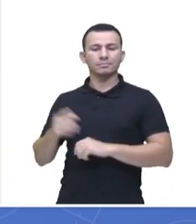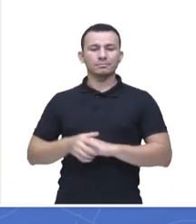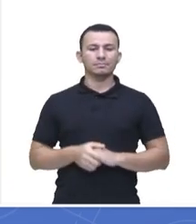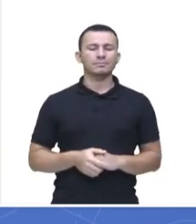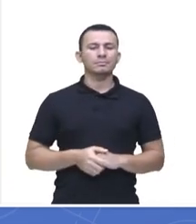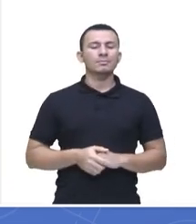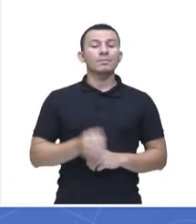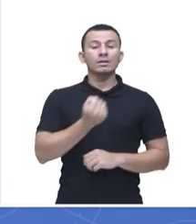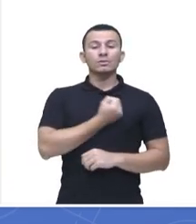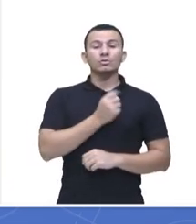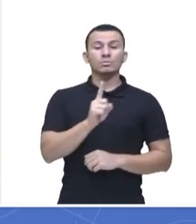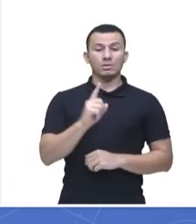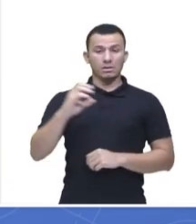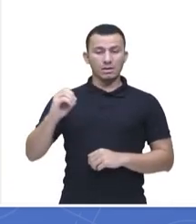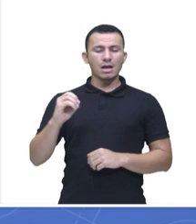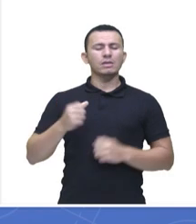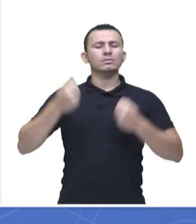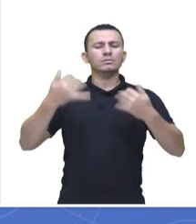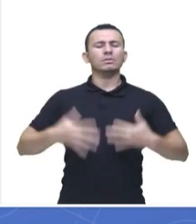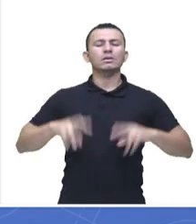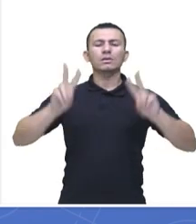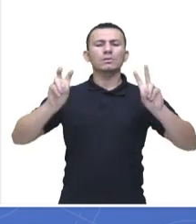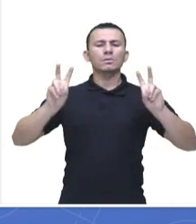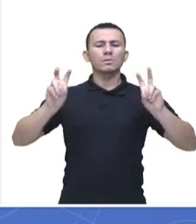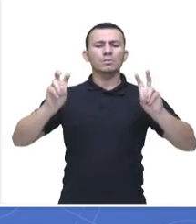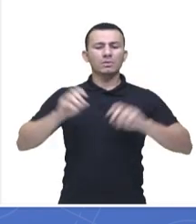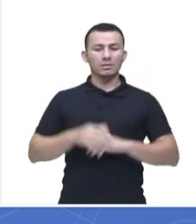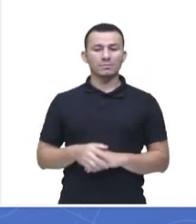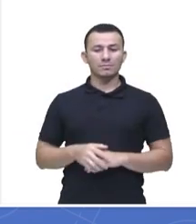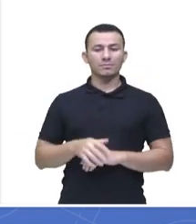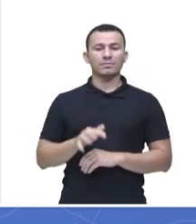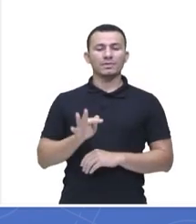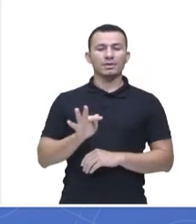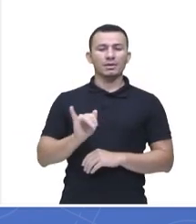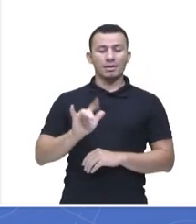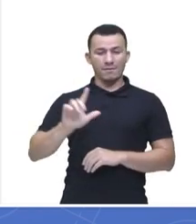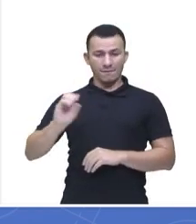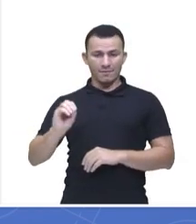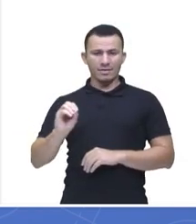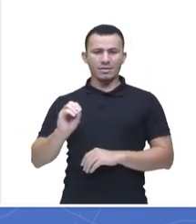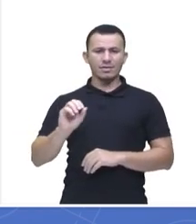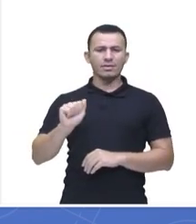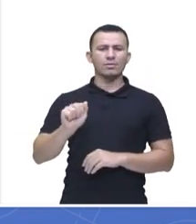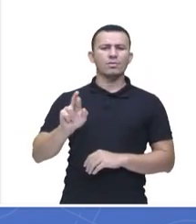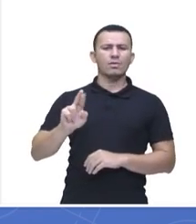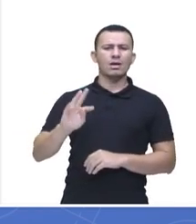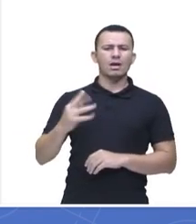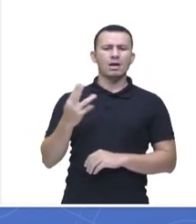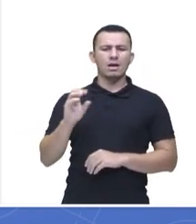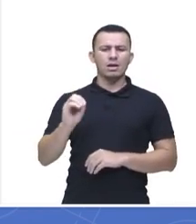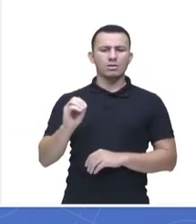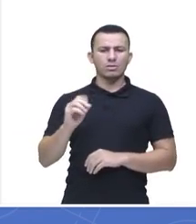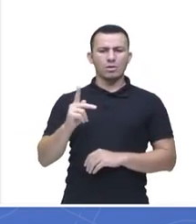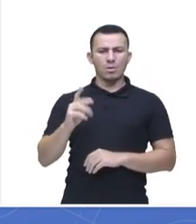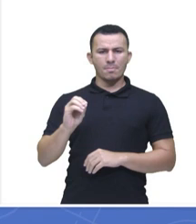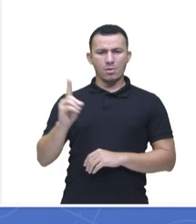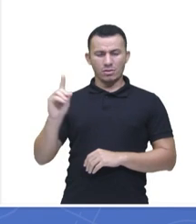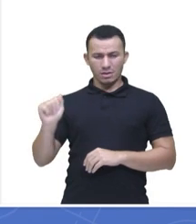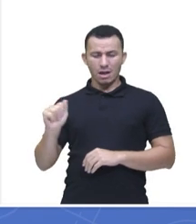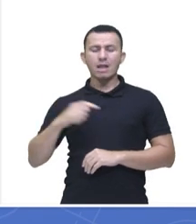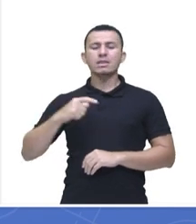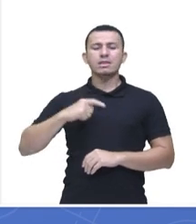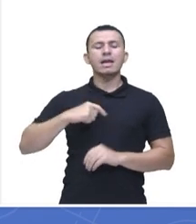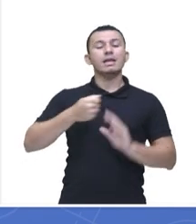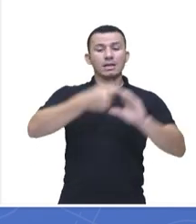Aí na questão 10 a gente falou a respeito do filoartrópoda, né? Então, a tabela apresenta algumas características de algumas classes do